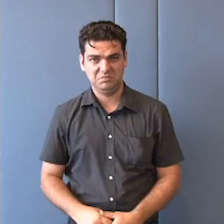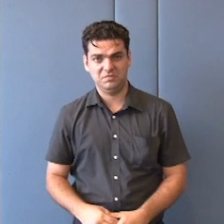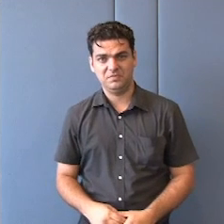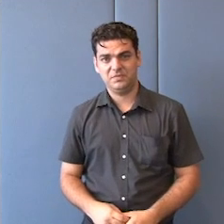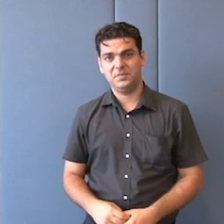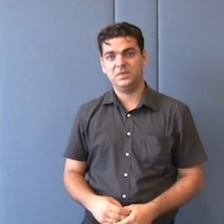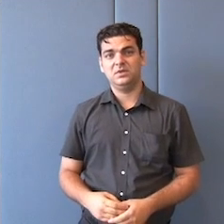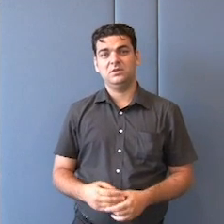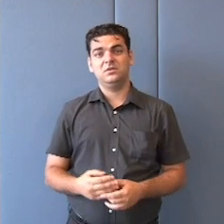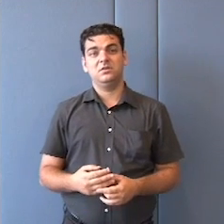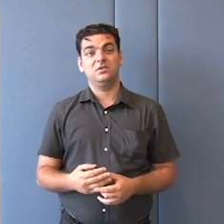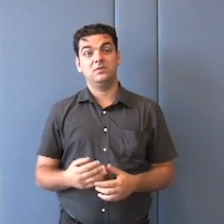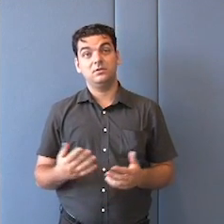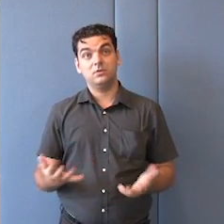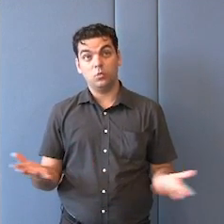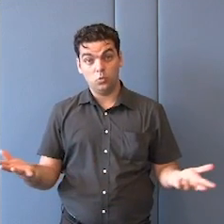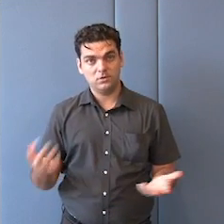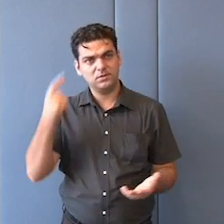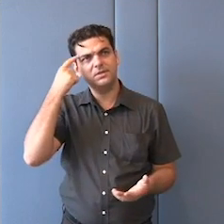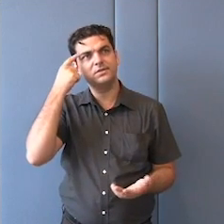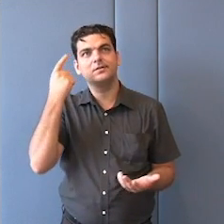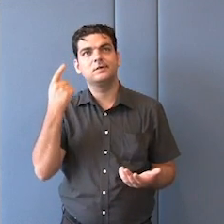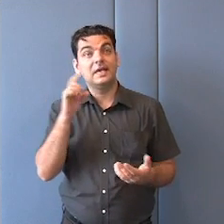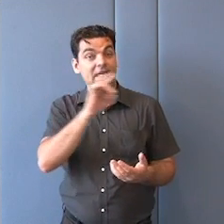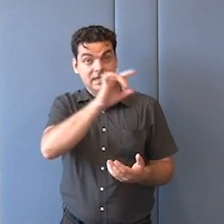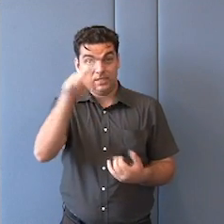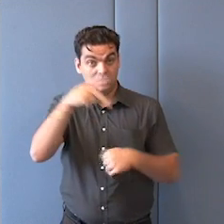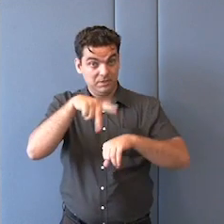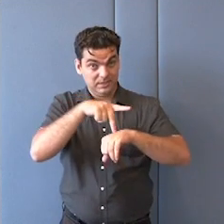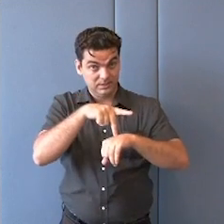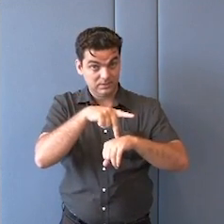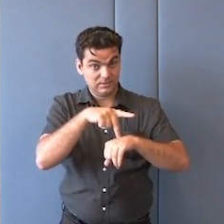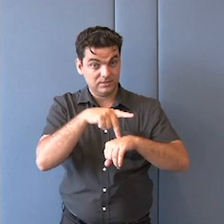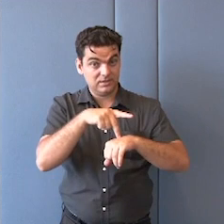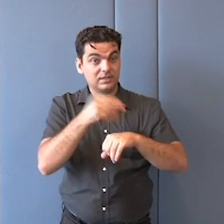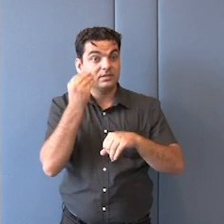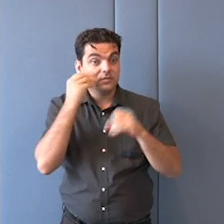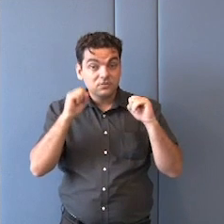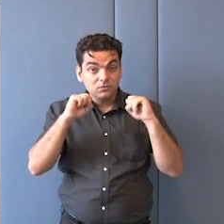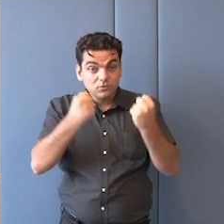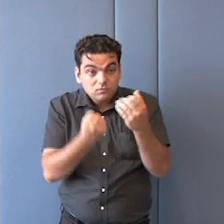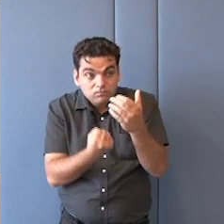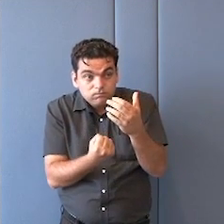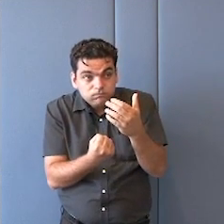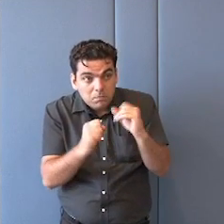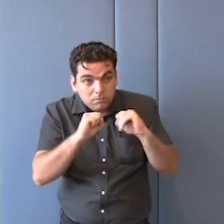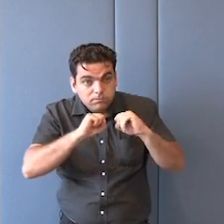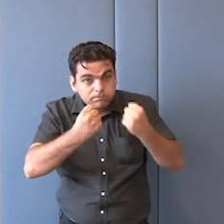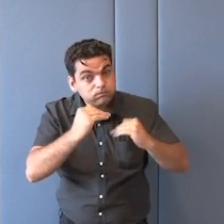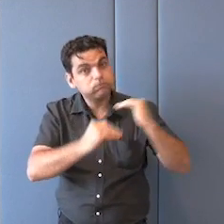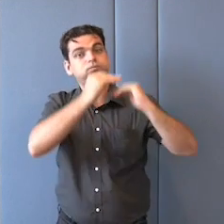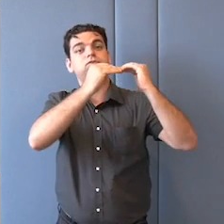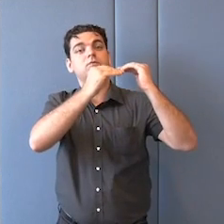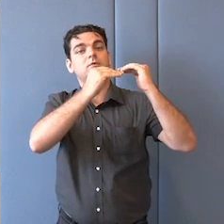digamos, pelo menos do mundo emergente, digamos assim, está buscando essa emergência pela via pós-nacional. Certamente não é o